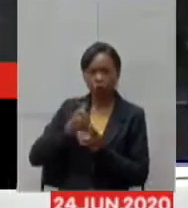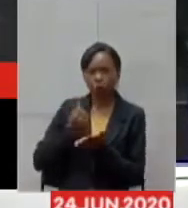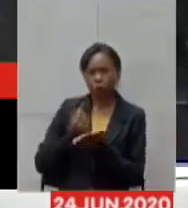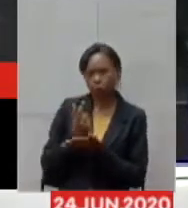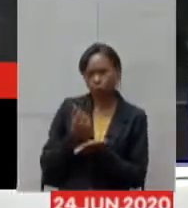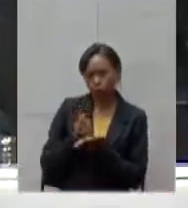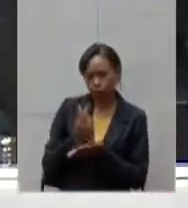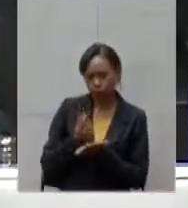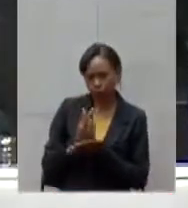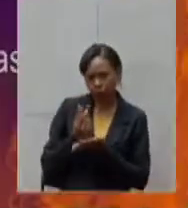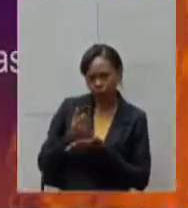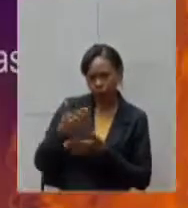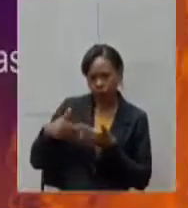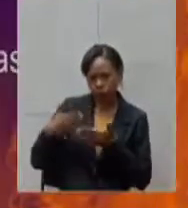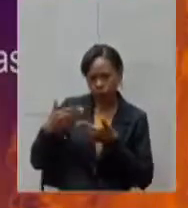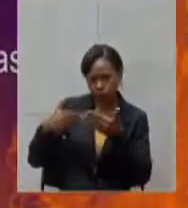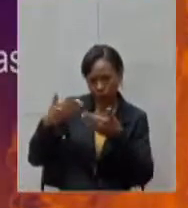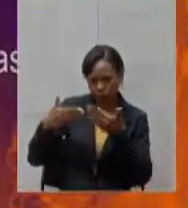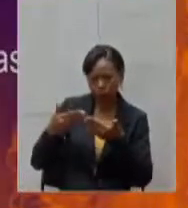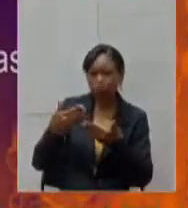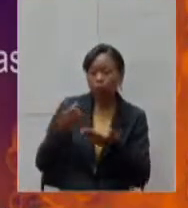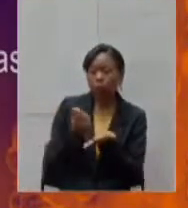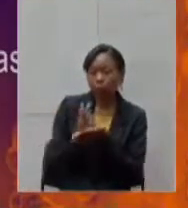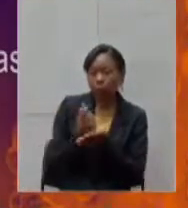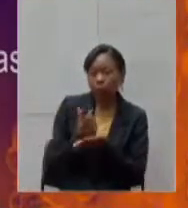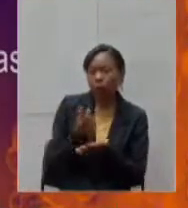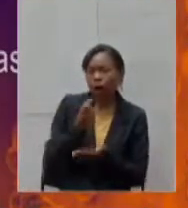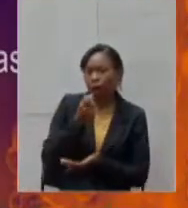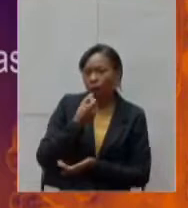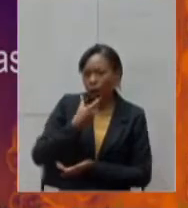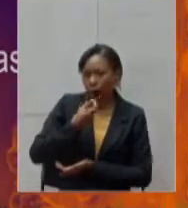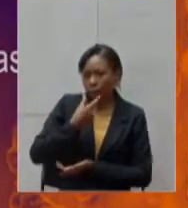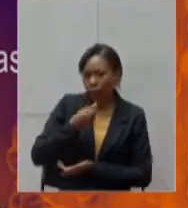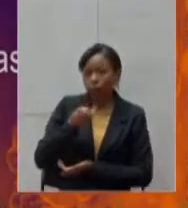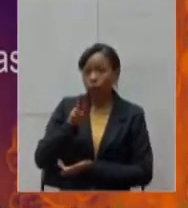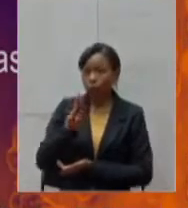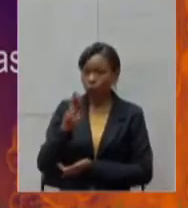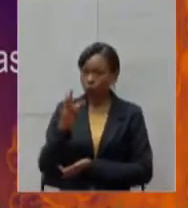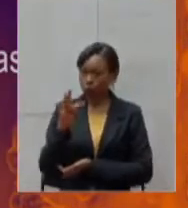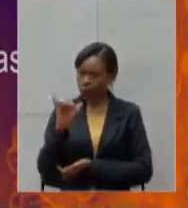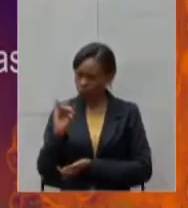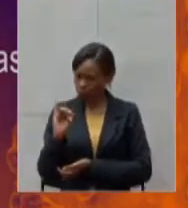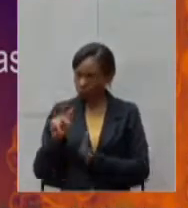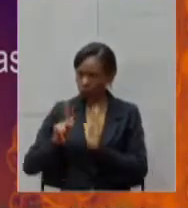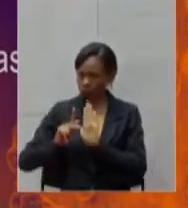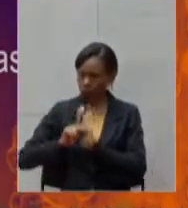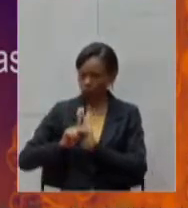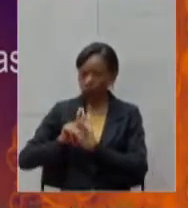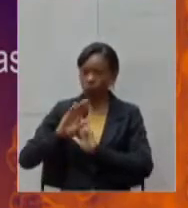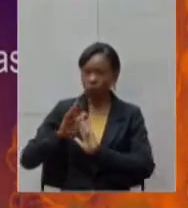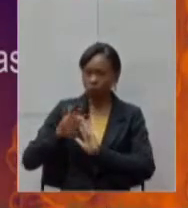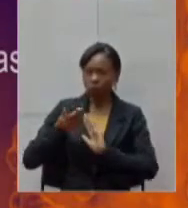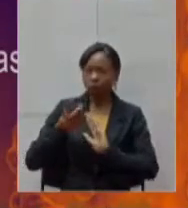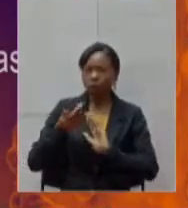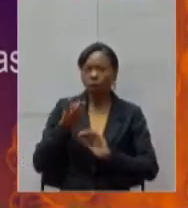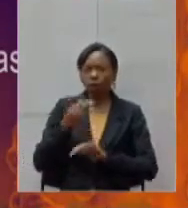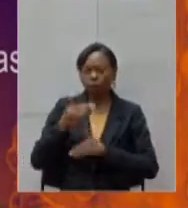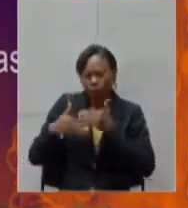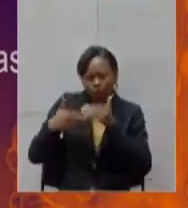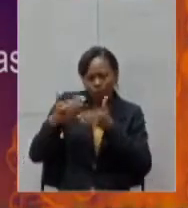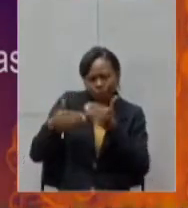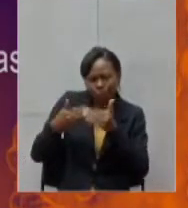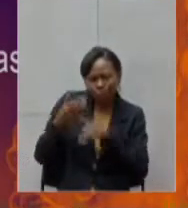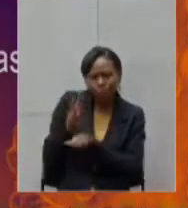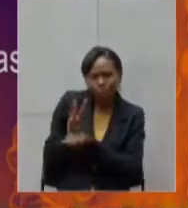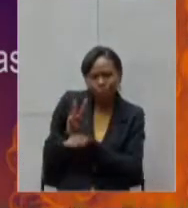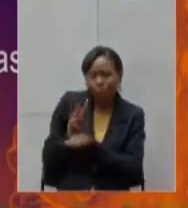para medicamentos que seriam vinculados à UTI, nós tivemos todos os processos desertos, nós não conseguimos